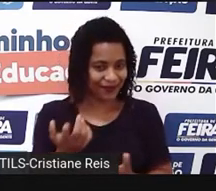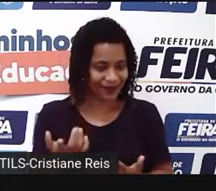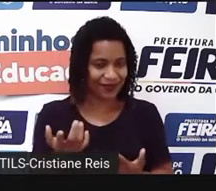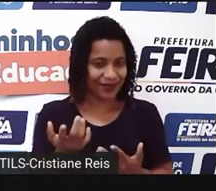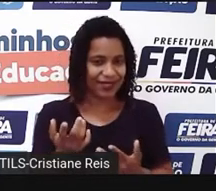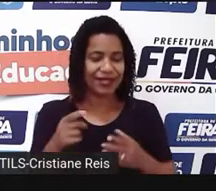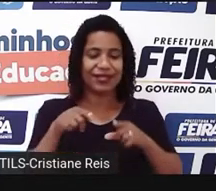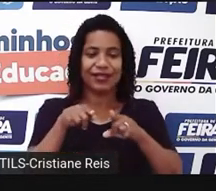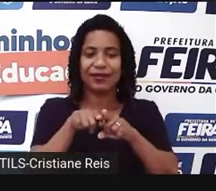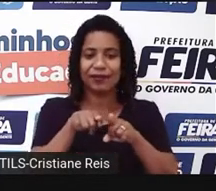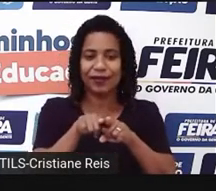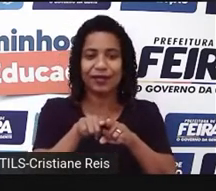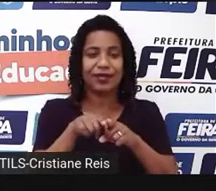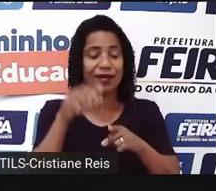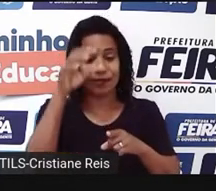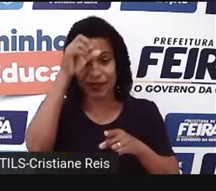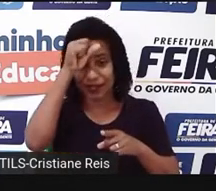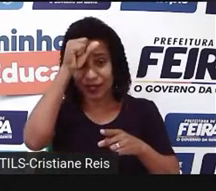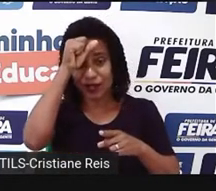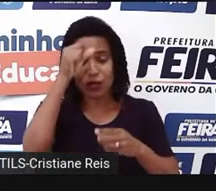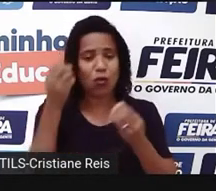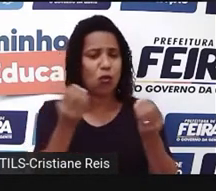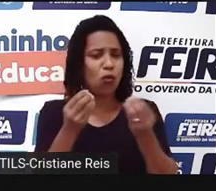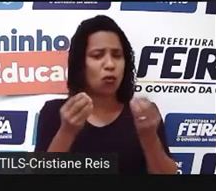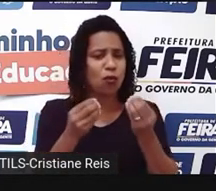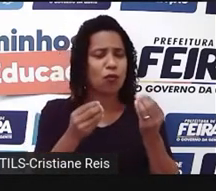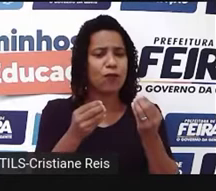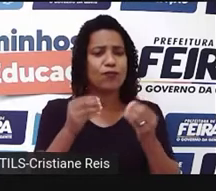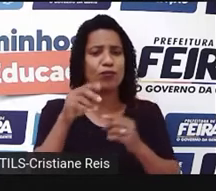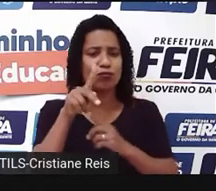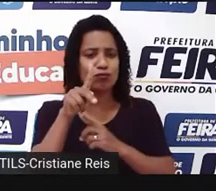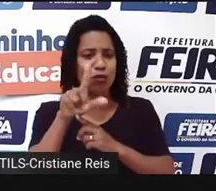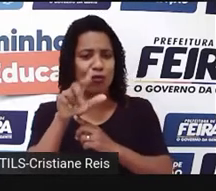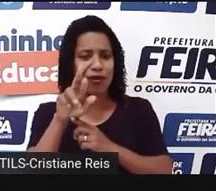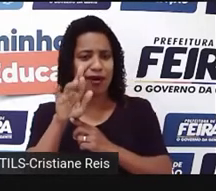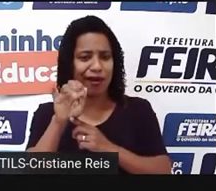e também sobre o plural dos substantivos. Ok?